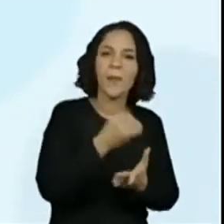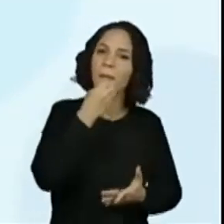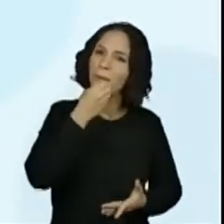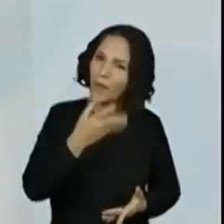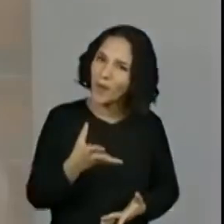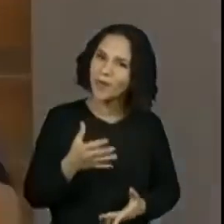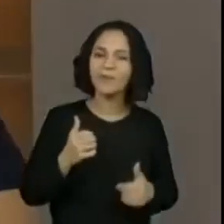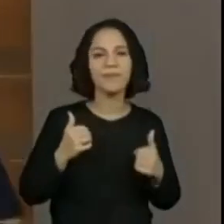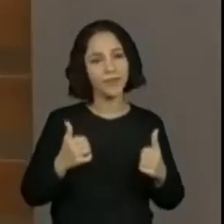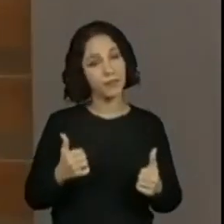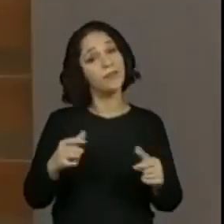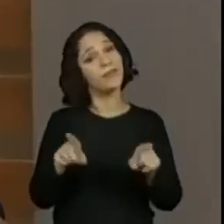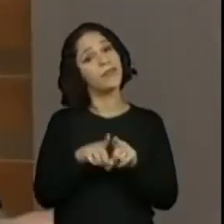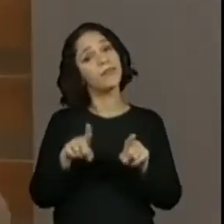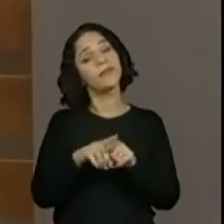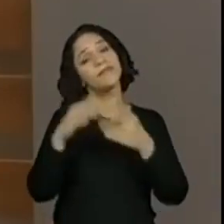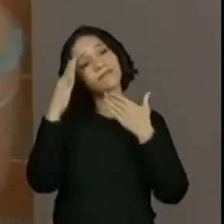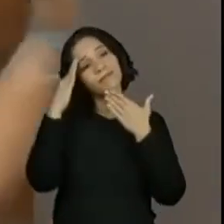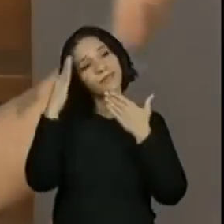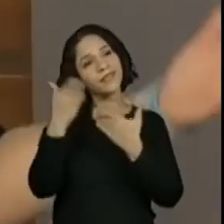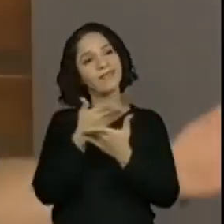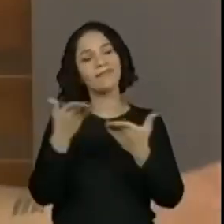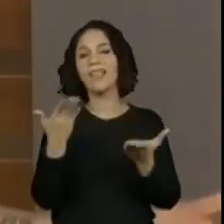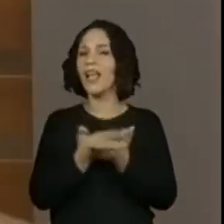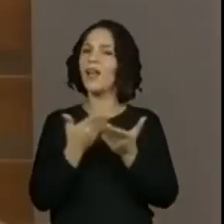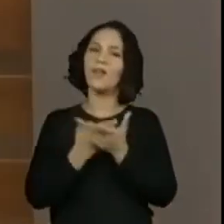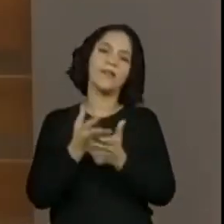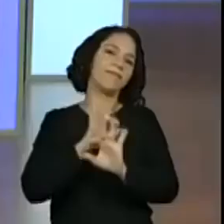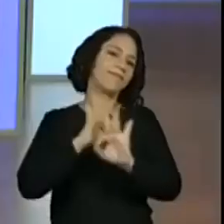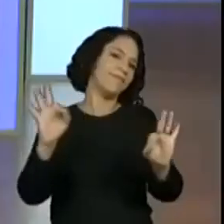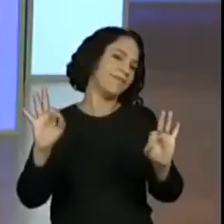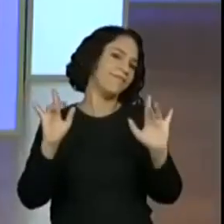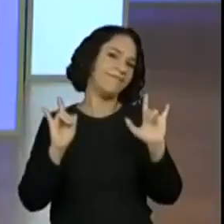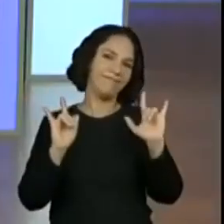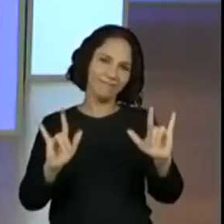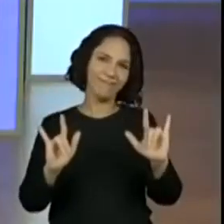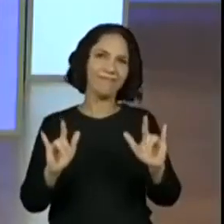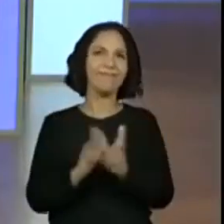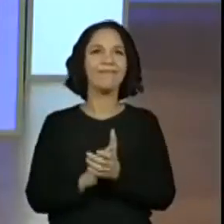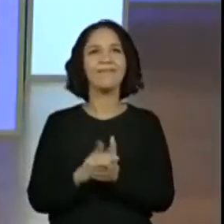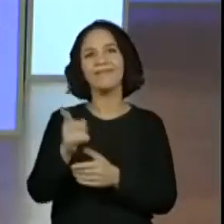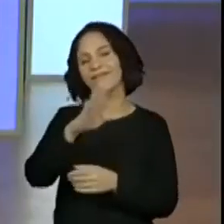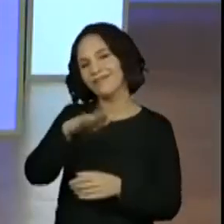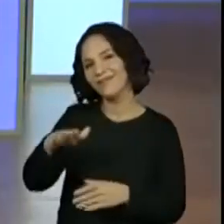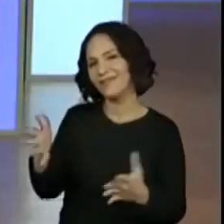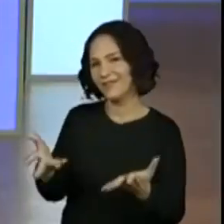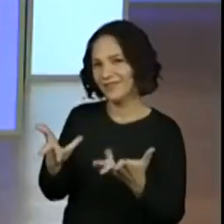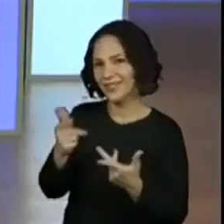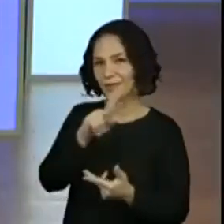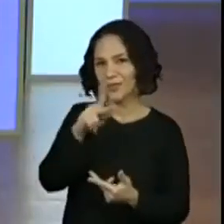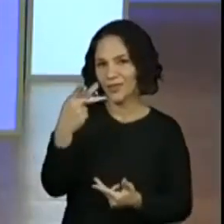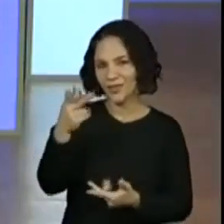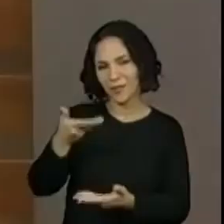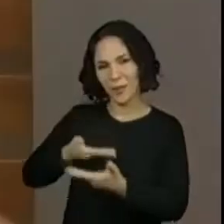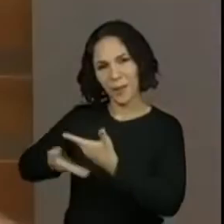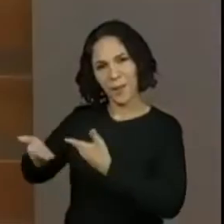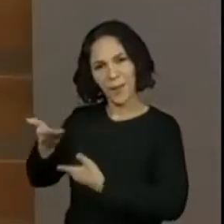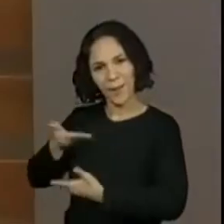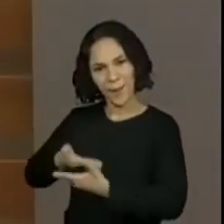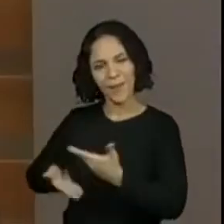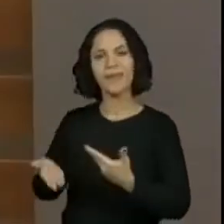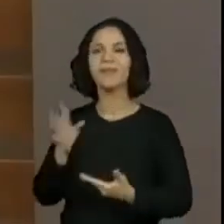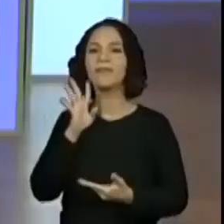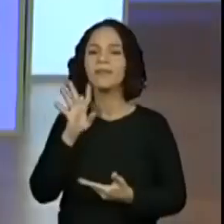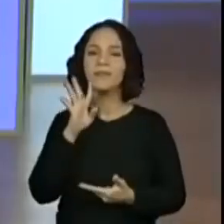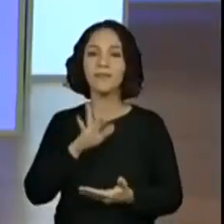bom. E ao mesmo tempo, muito obrigada. A aula foi deliciosa, eu amei. Crianças, foram maravilhosas junto com seus professores e responsáveis. Que